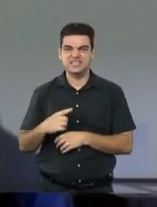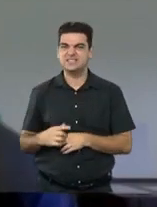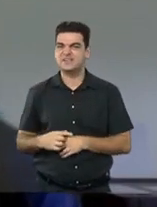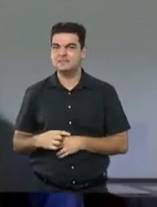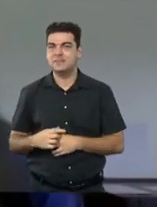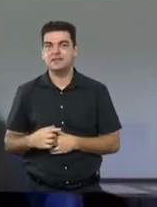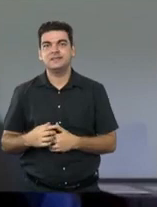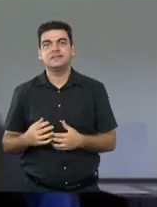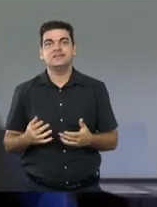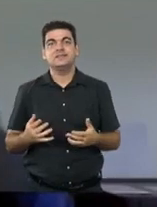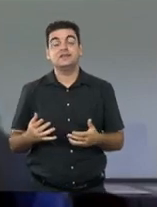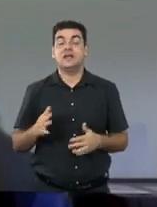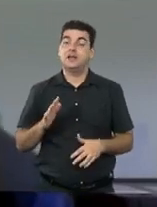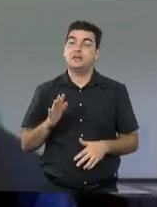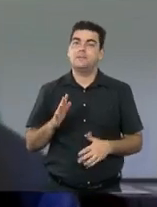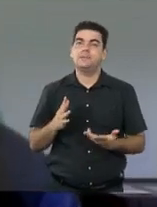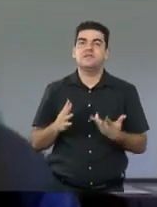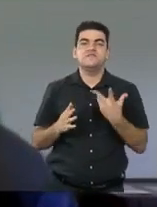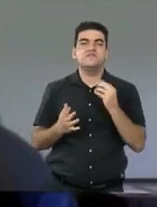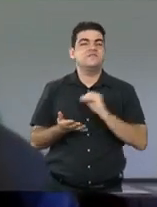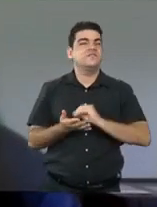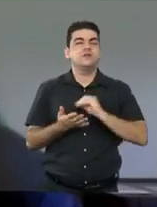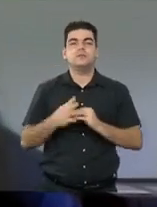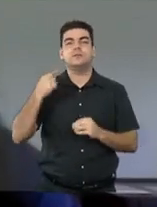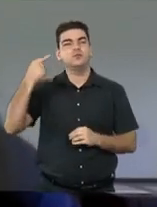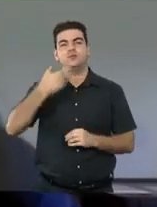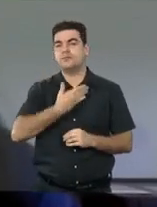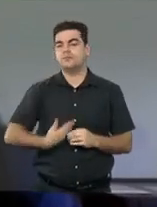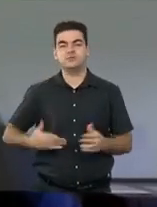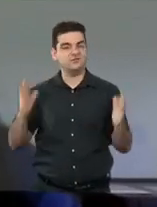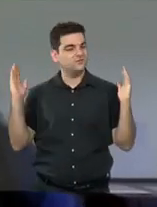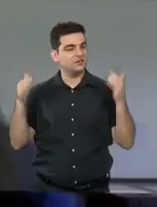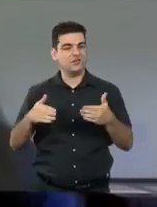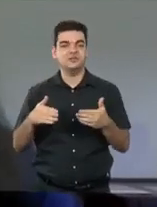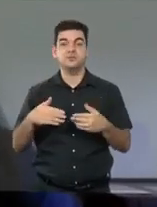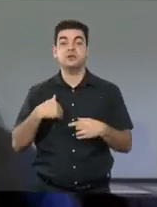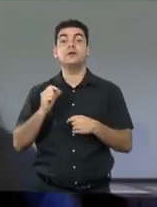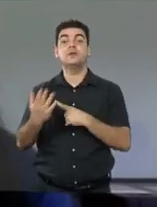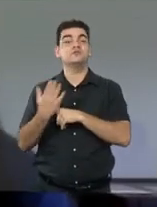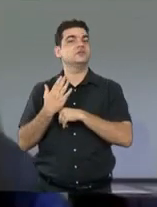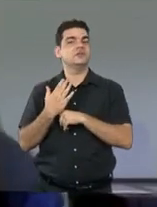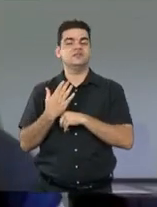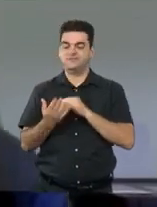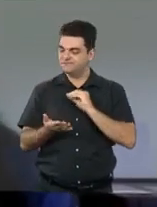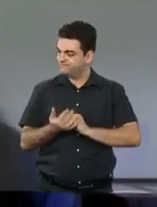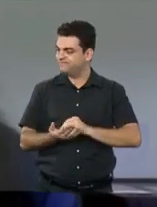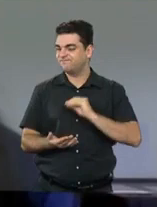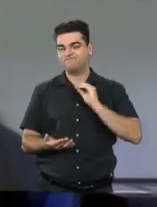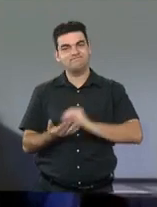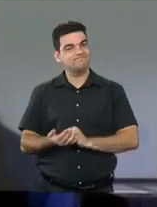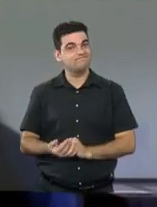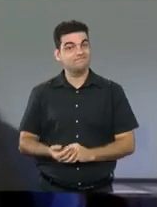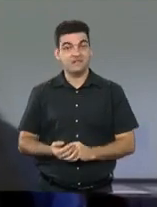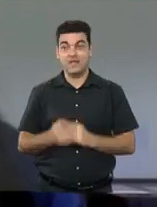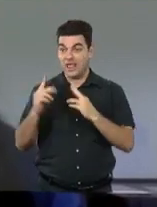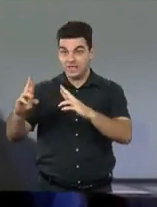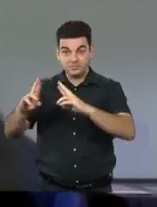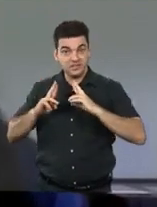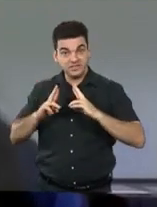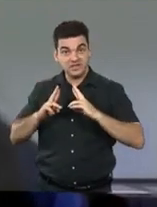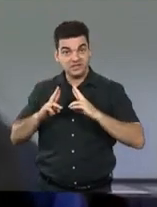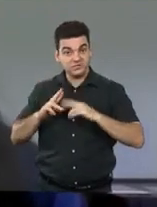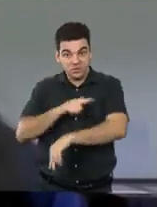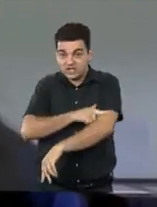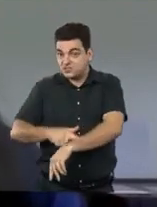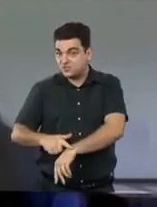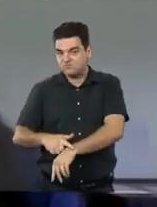uma ausência de políticas públicas específicas implementada no dia a dia, o respeito, o